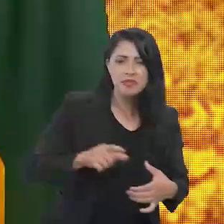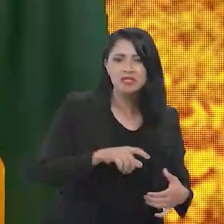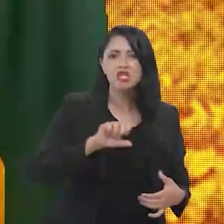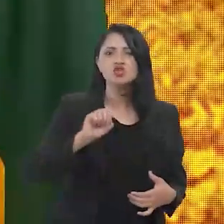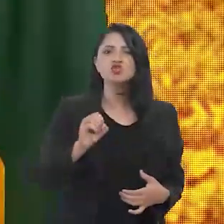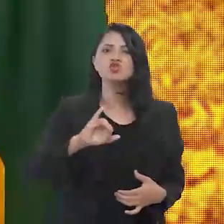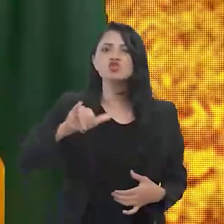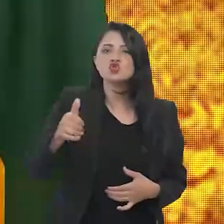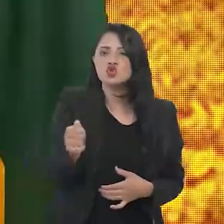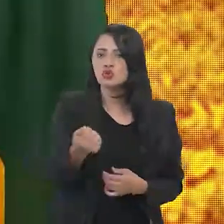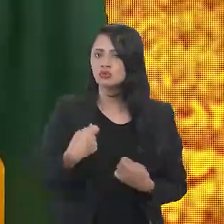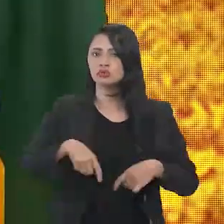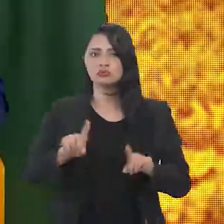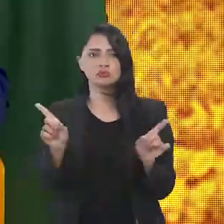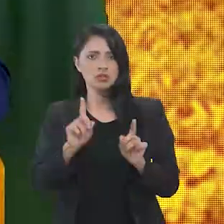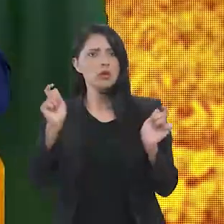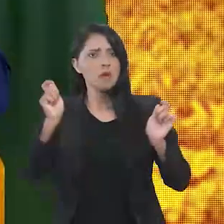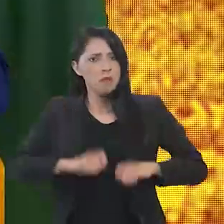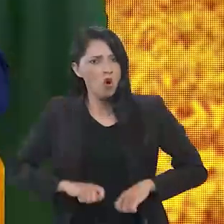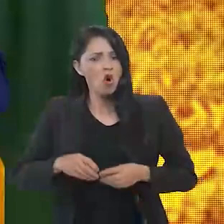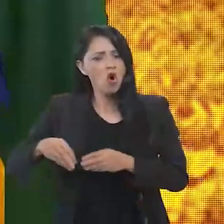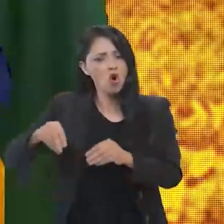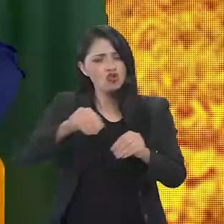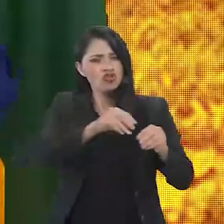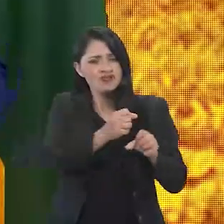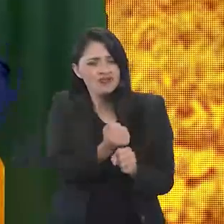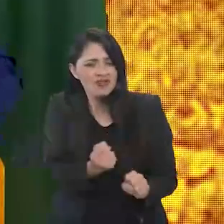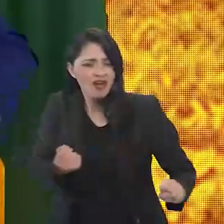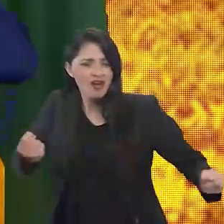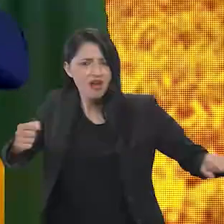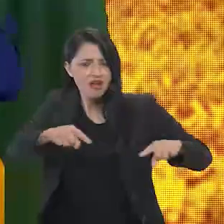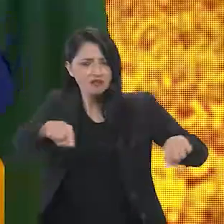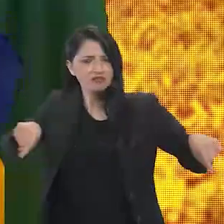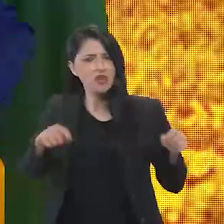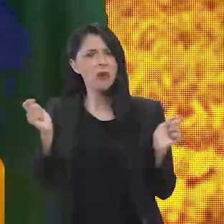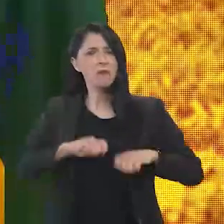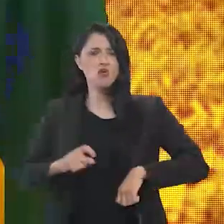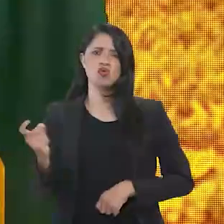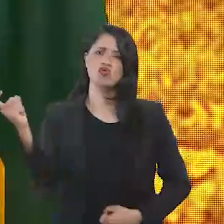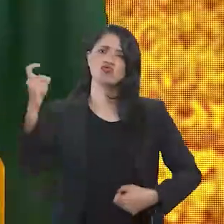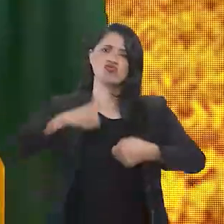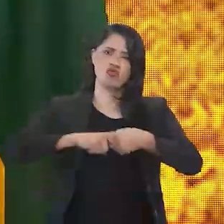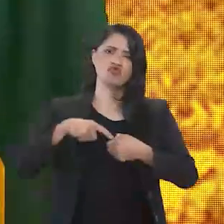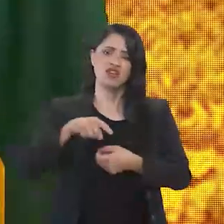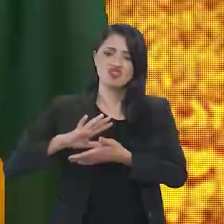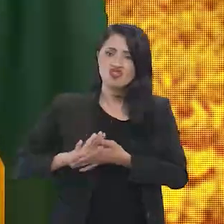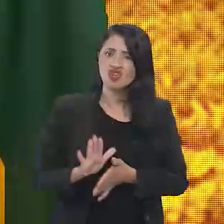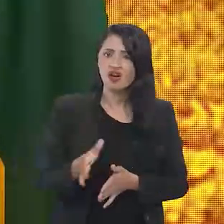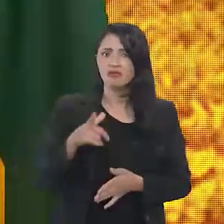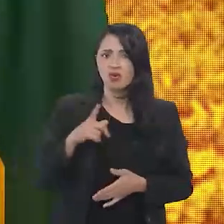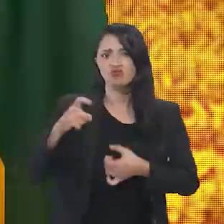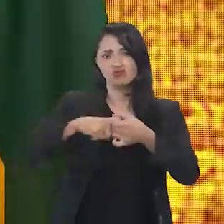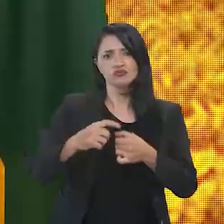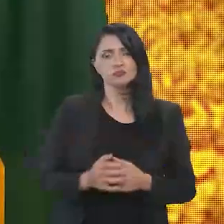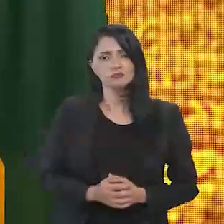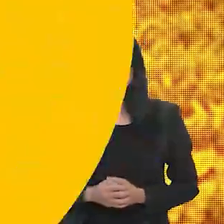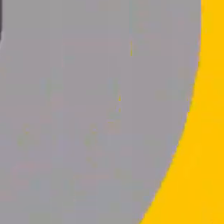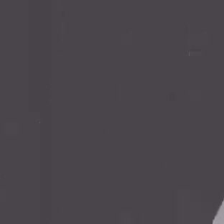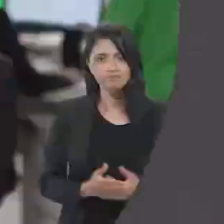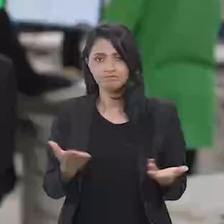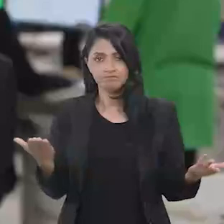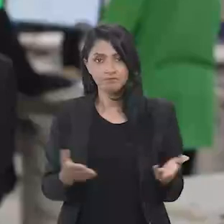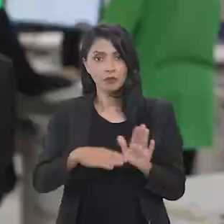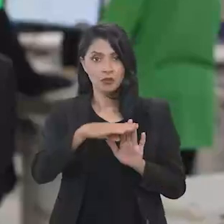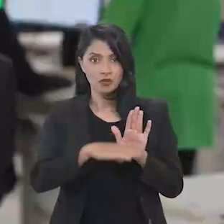nada para plantar mais soja. Nós temos possibilidade de recuperar milhões de hectares de terras degradadas que esse país